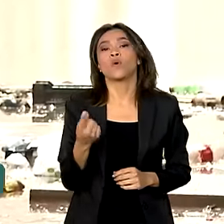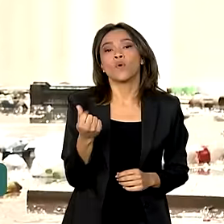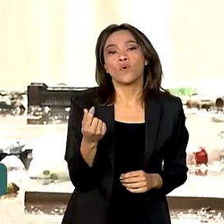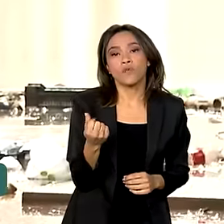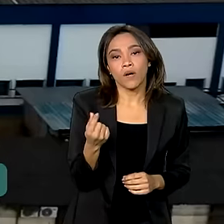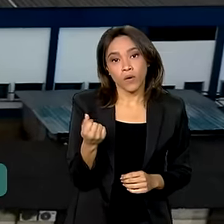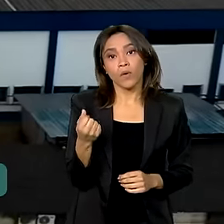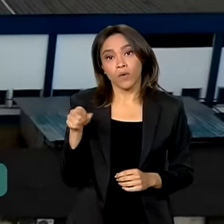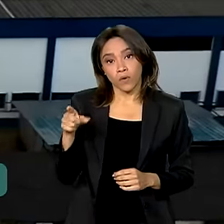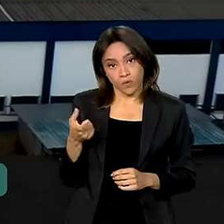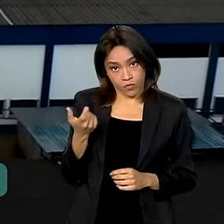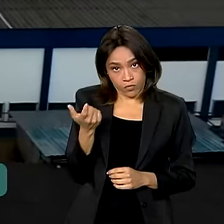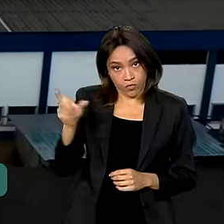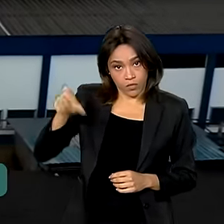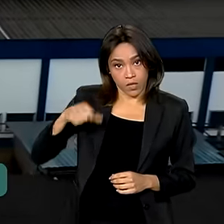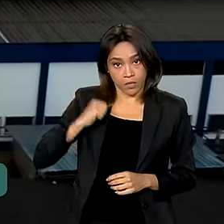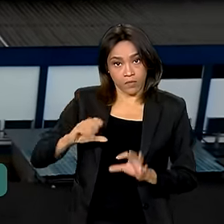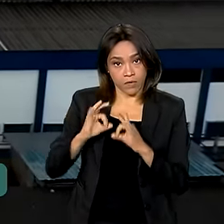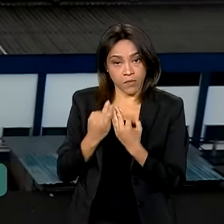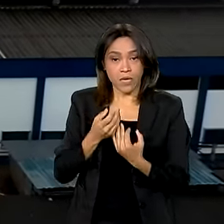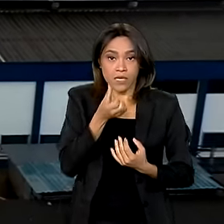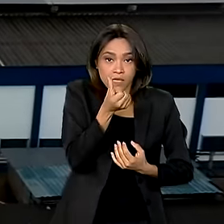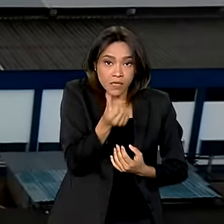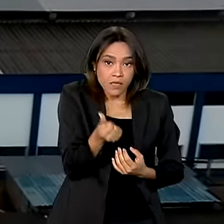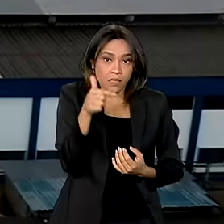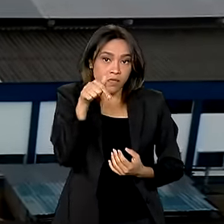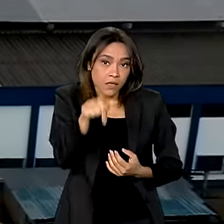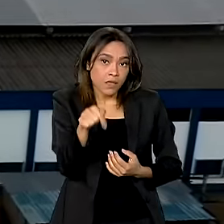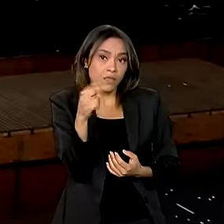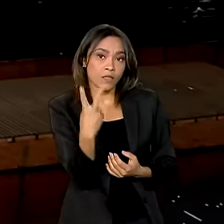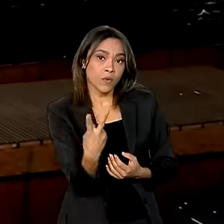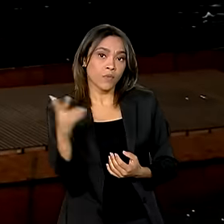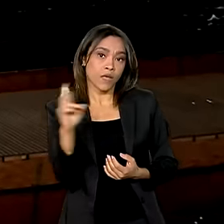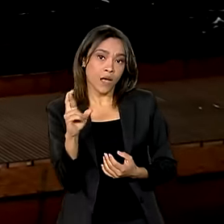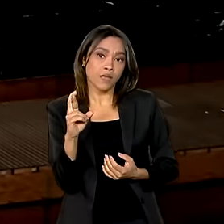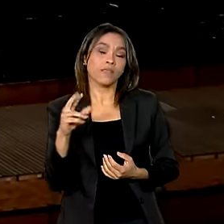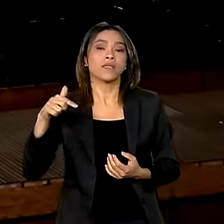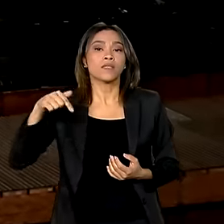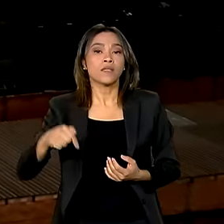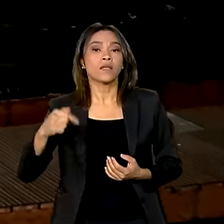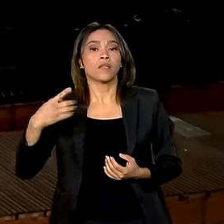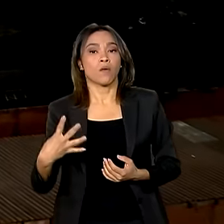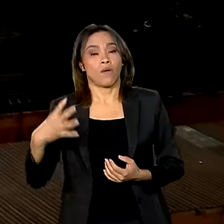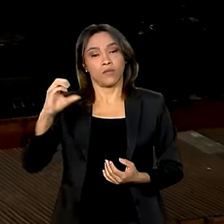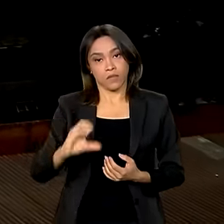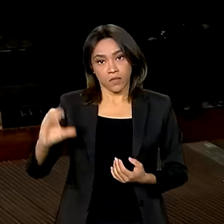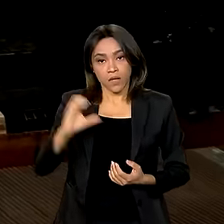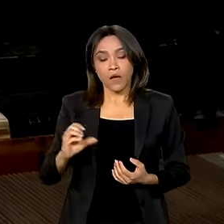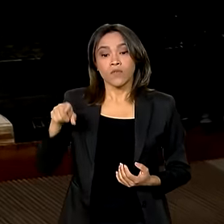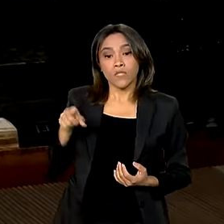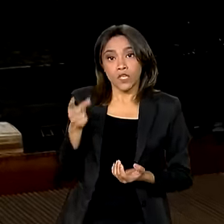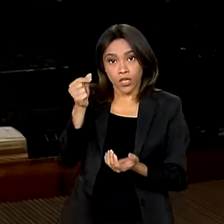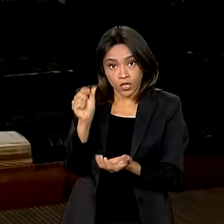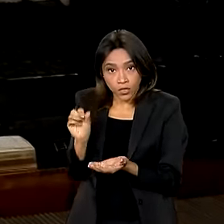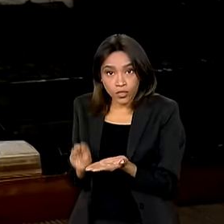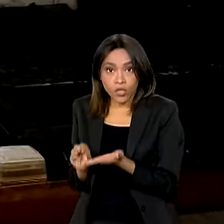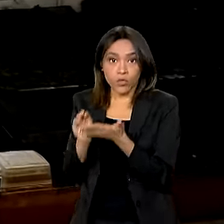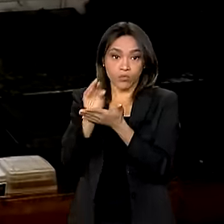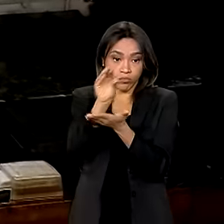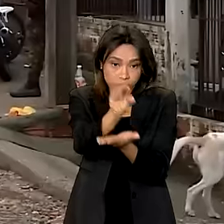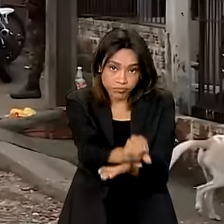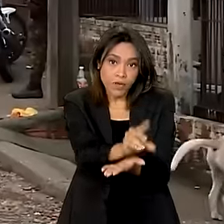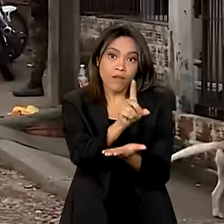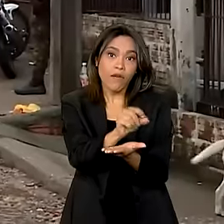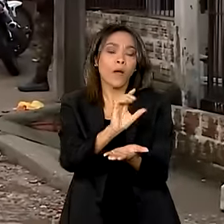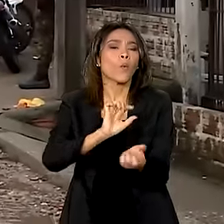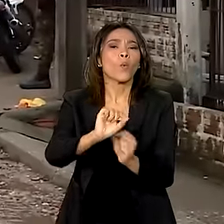médio do benefício é de R$ 672,74, e o repasse unificado vai